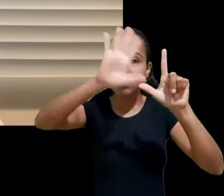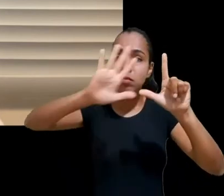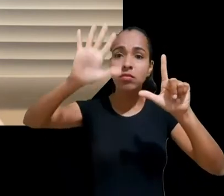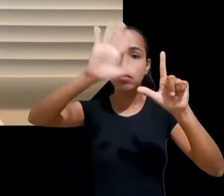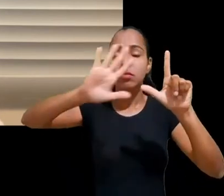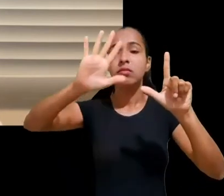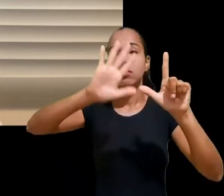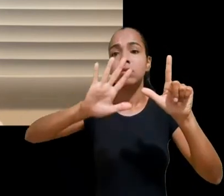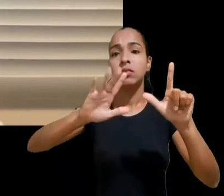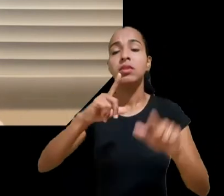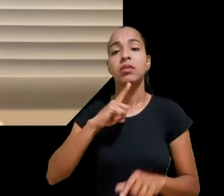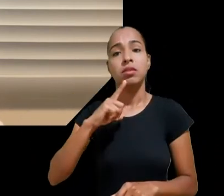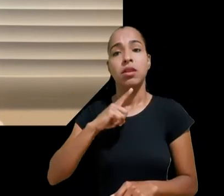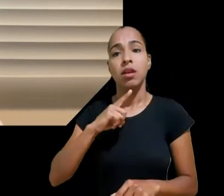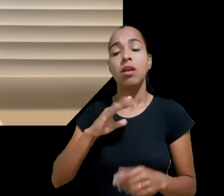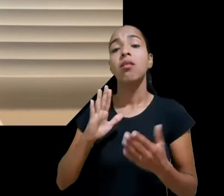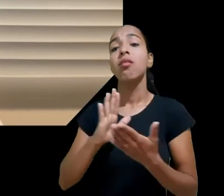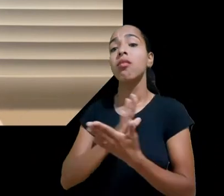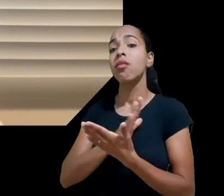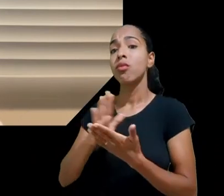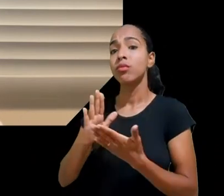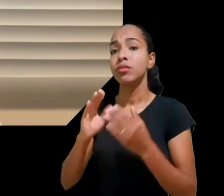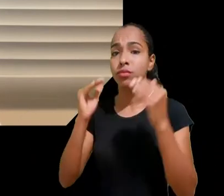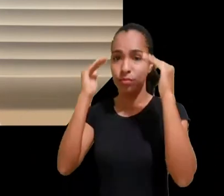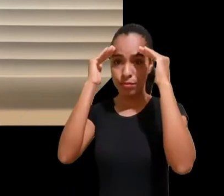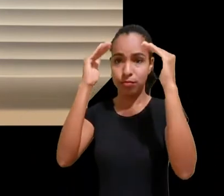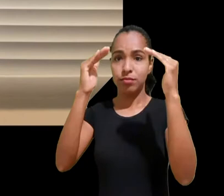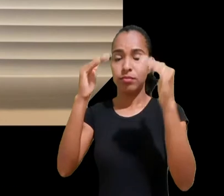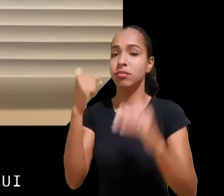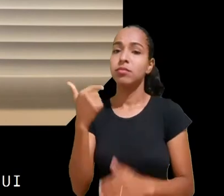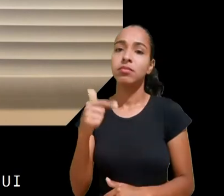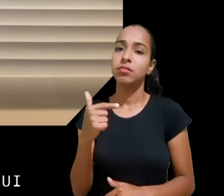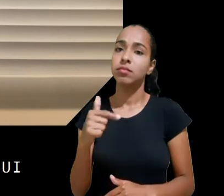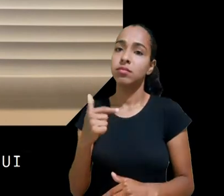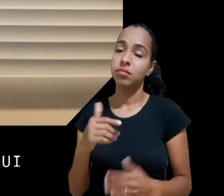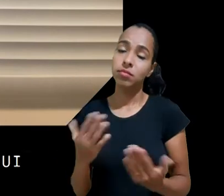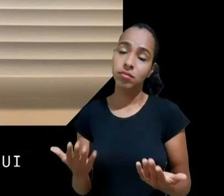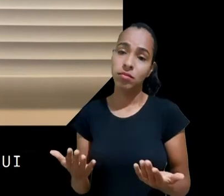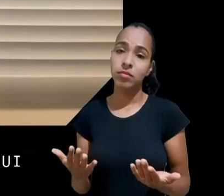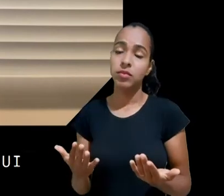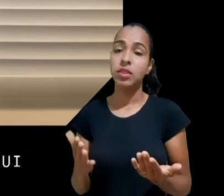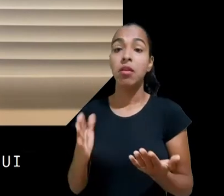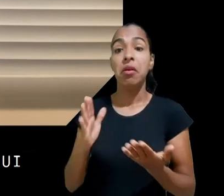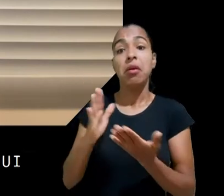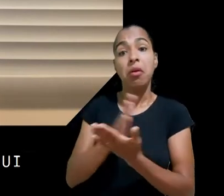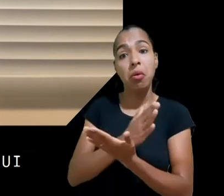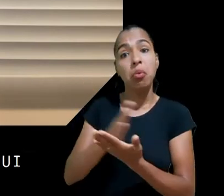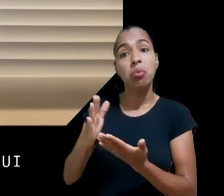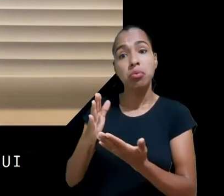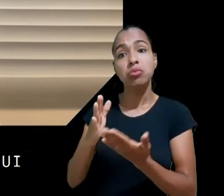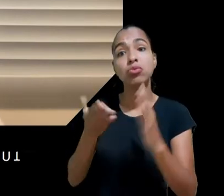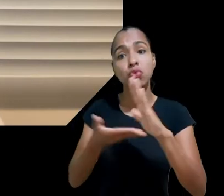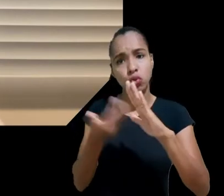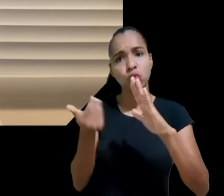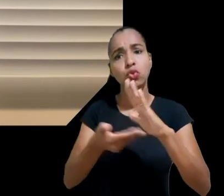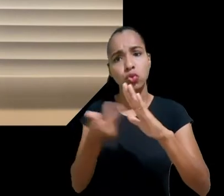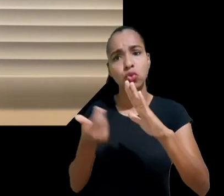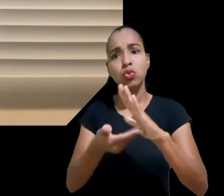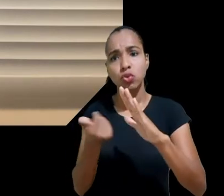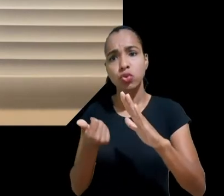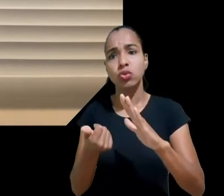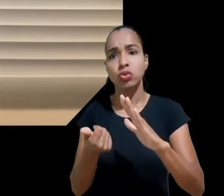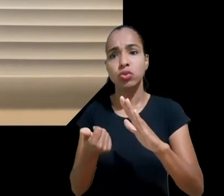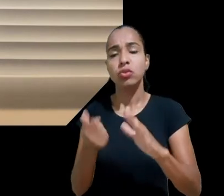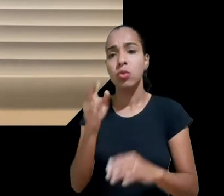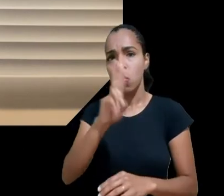conteúdos que elas consideram ofensivos ou inapropriados ou incompatíveis aos seus termos de uso. Então, não estamos